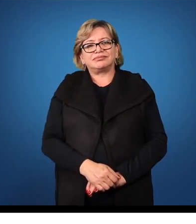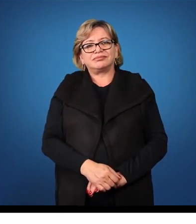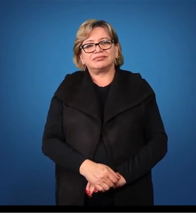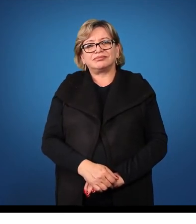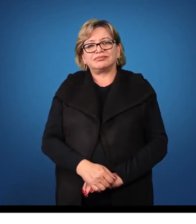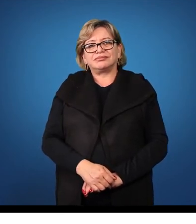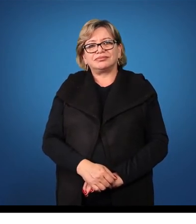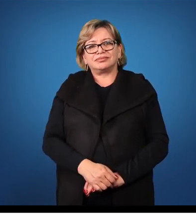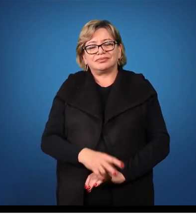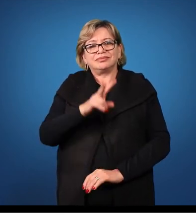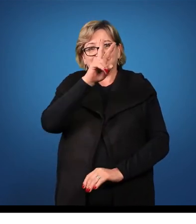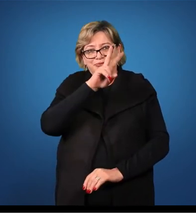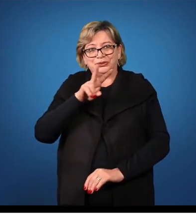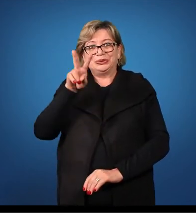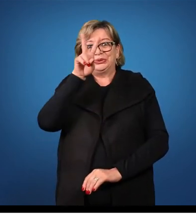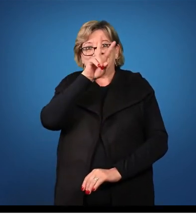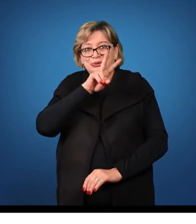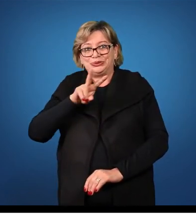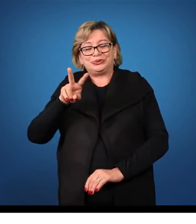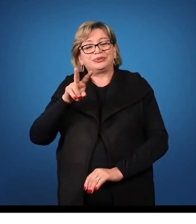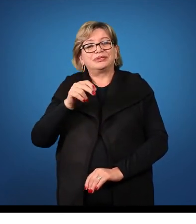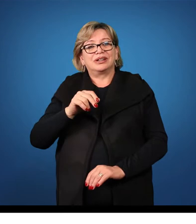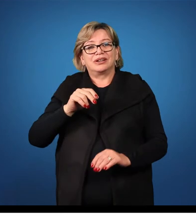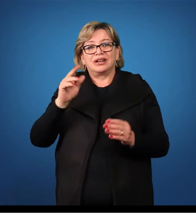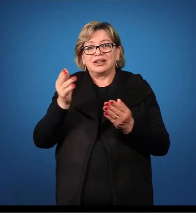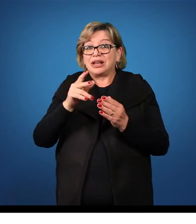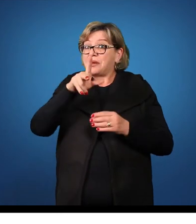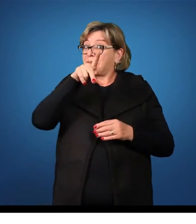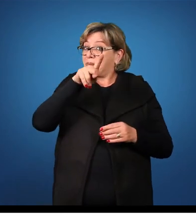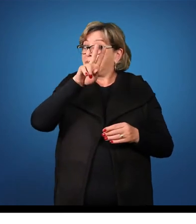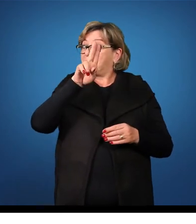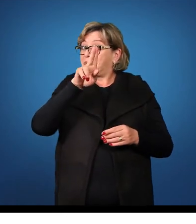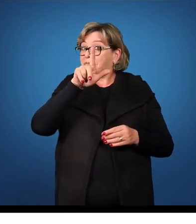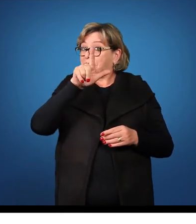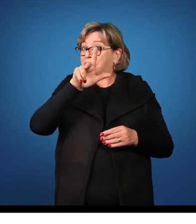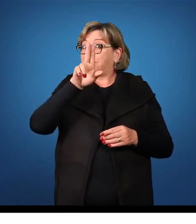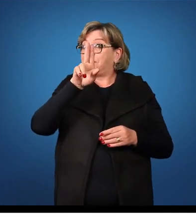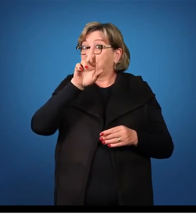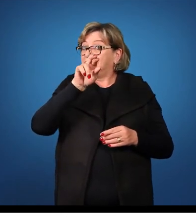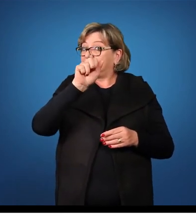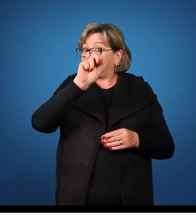No acusativo plural, LEONES.